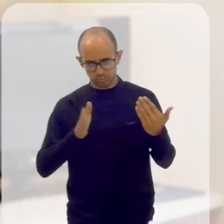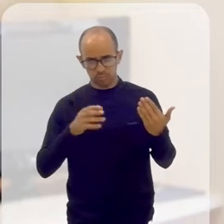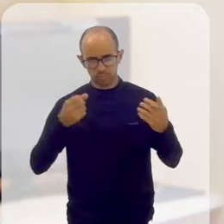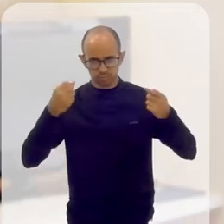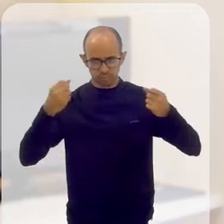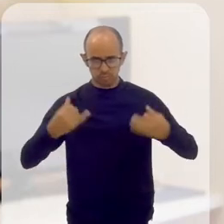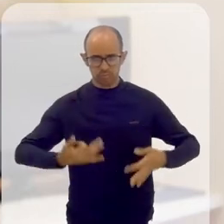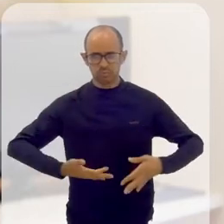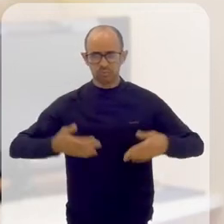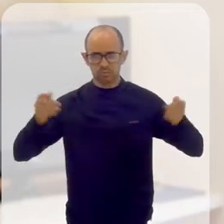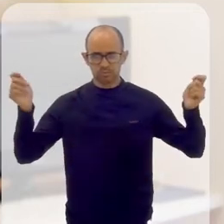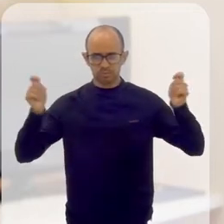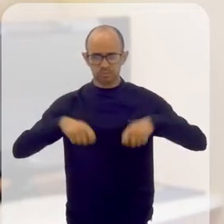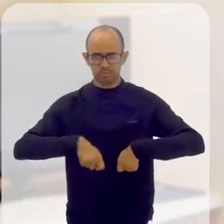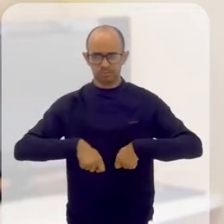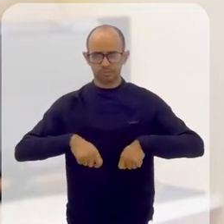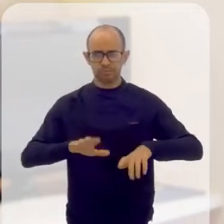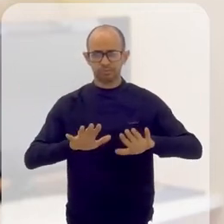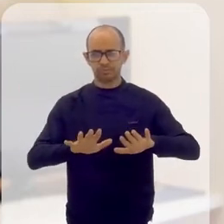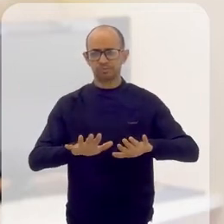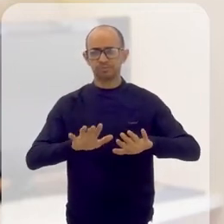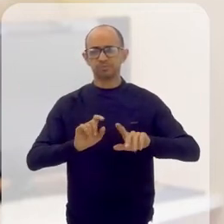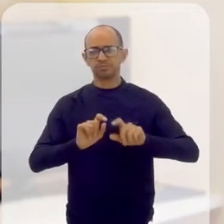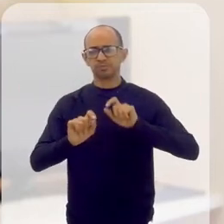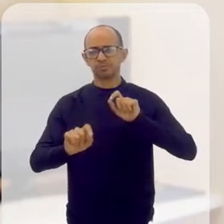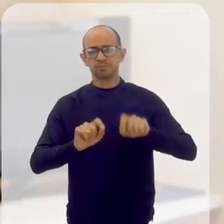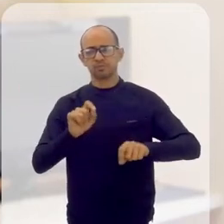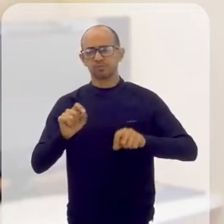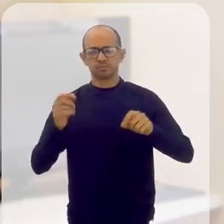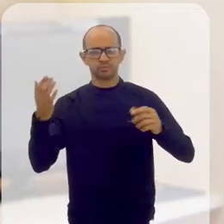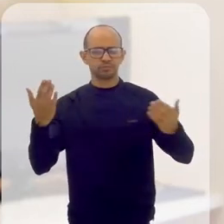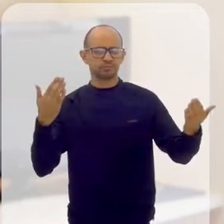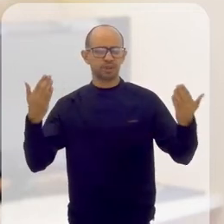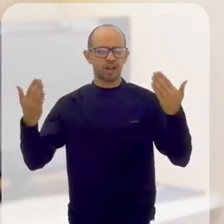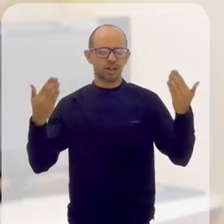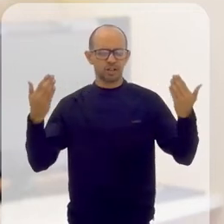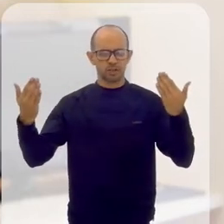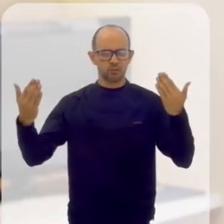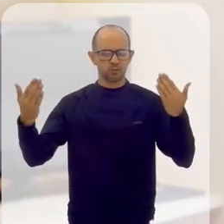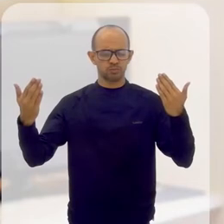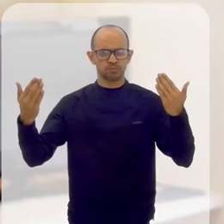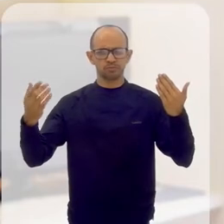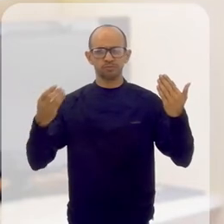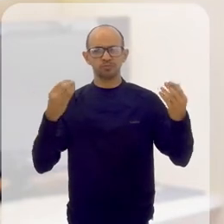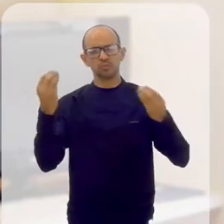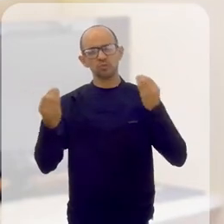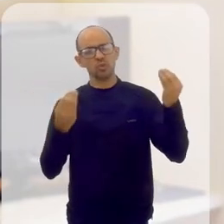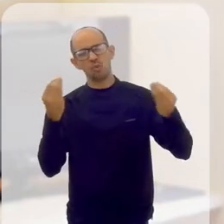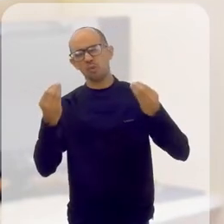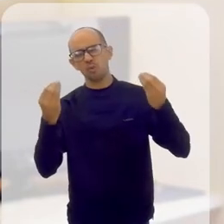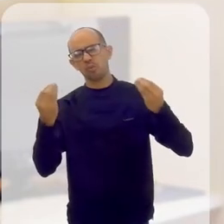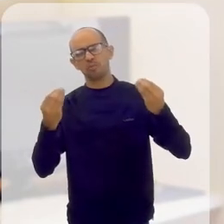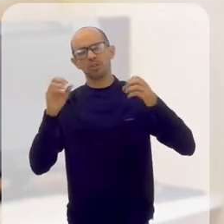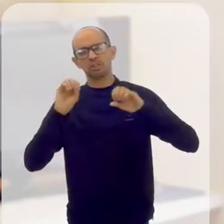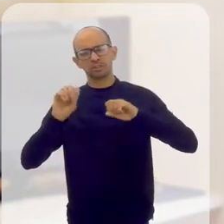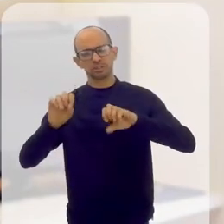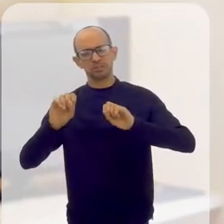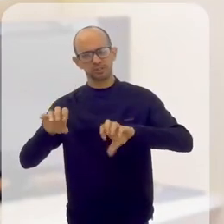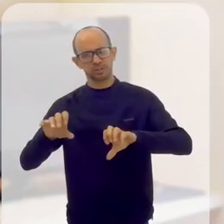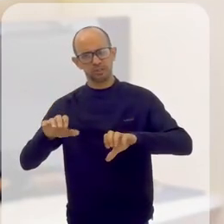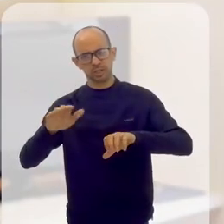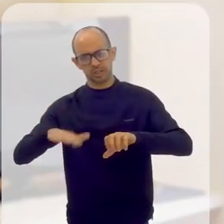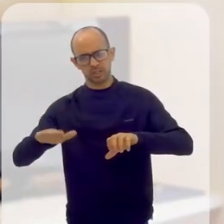embora a gente já tenha falado dessa questão das potencialidades, mas que você fizesse um paralelo aí, como é que é dar aula para criança,